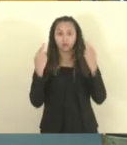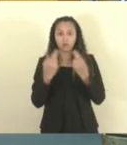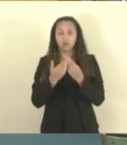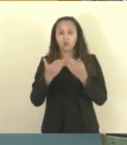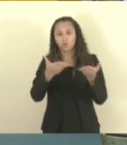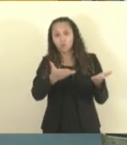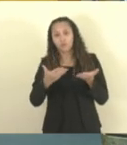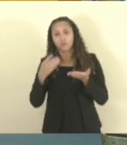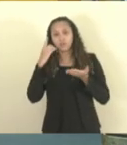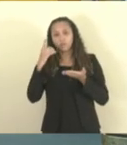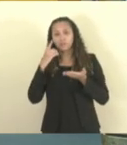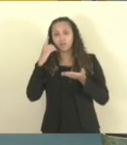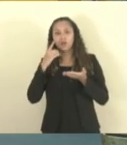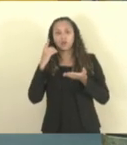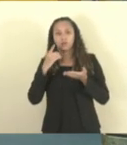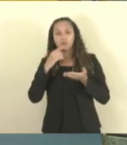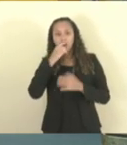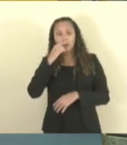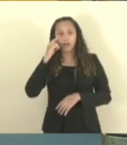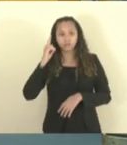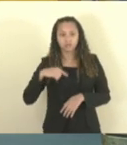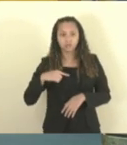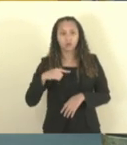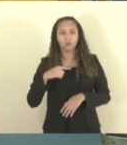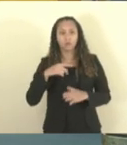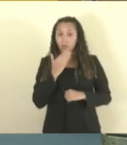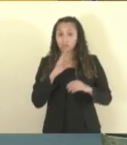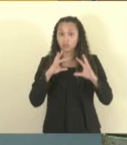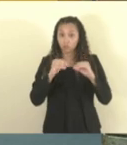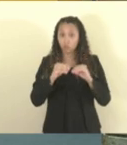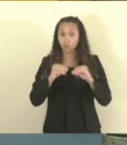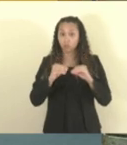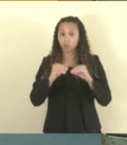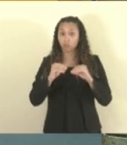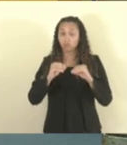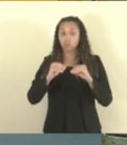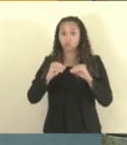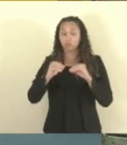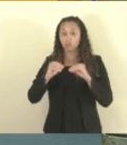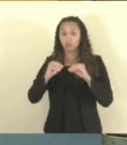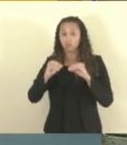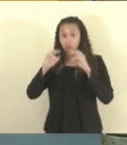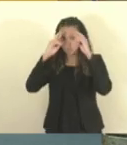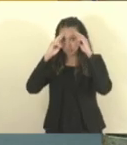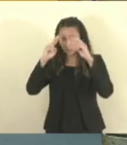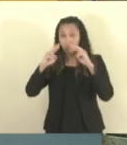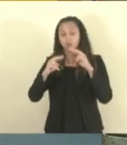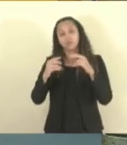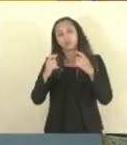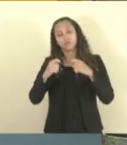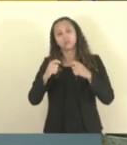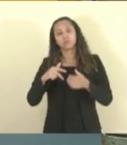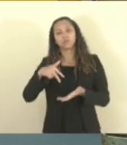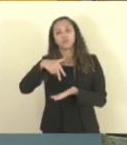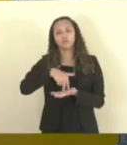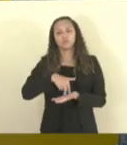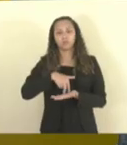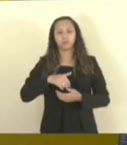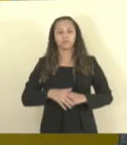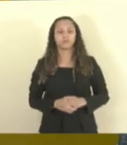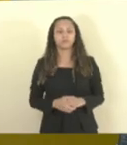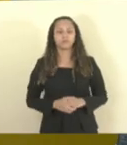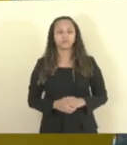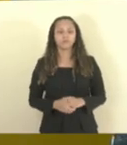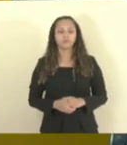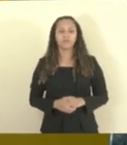capitão a proceder, capitão Assunção, a proceder à leitura. Eu lhe cito a todos os presentes que se põem de pé. Eu